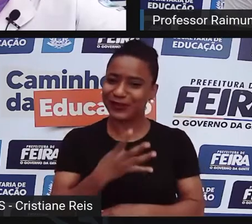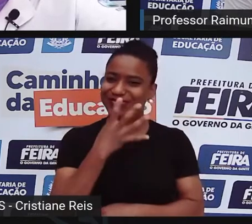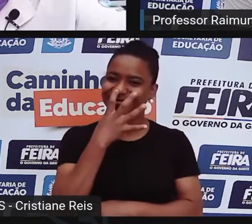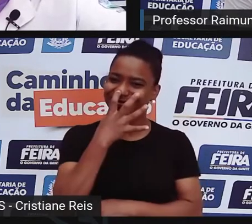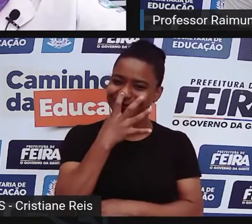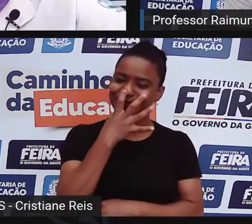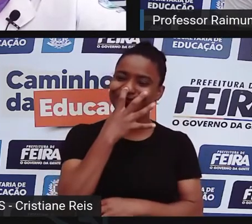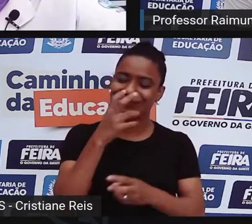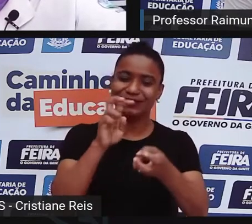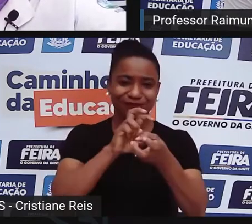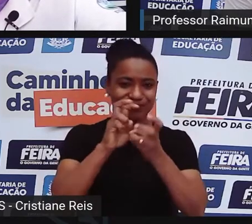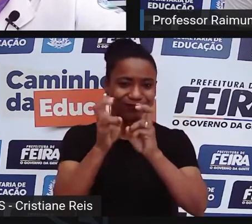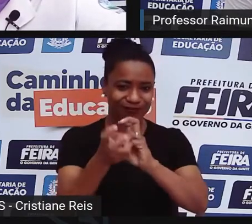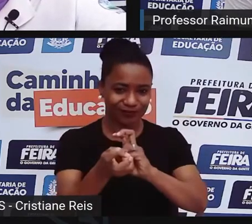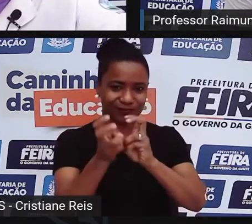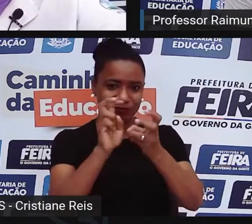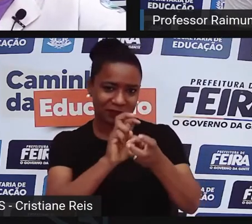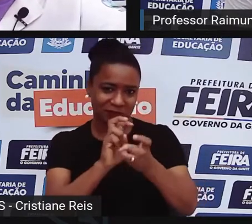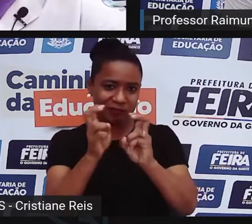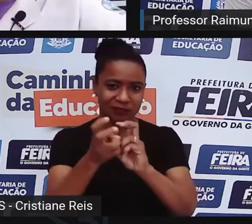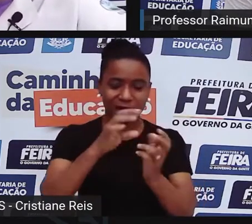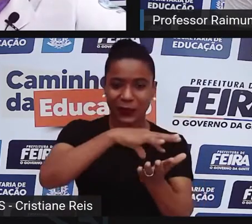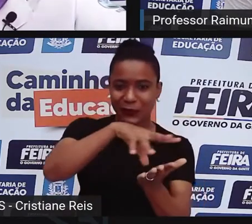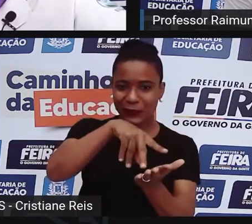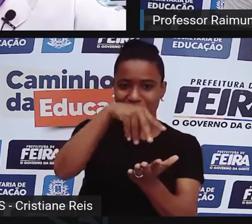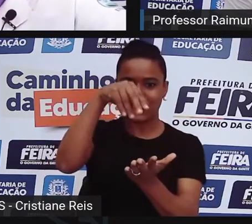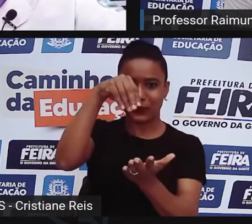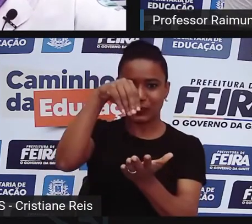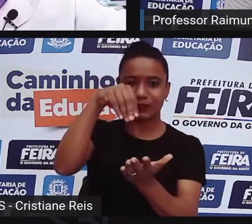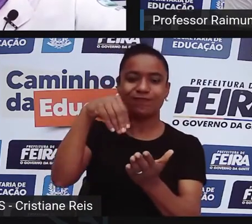essa arte, arte, dança, luta.